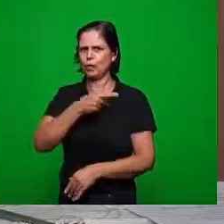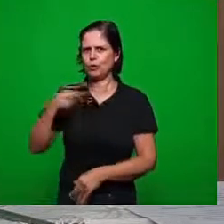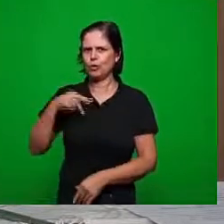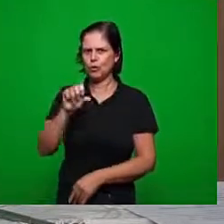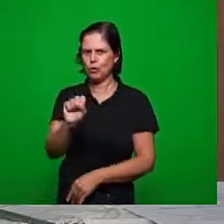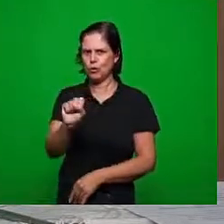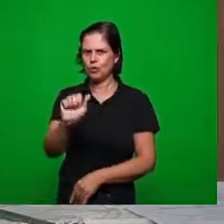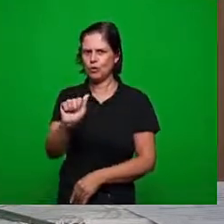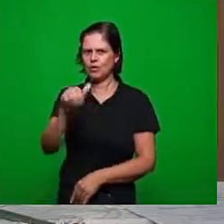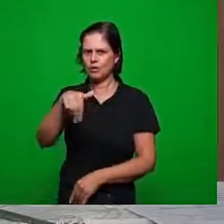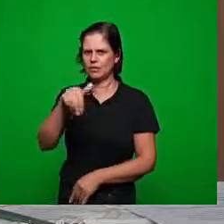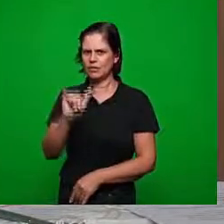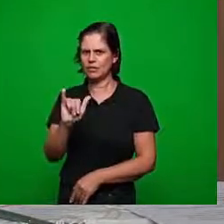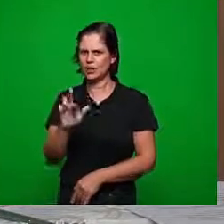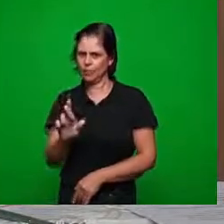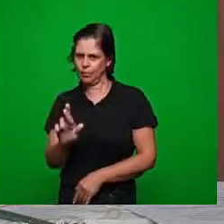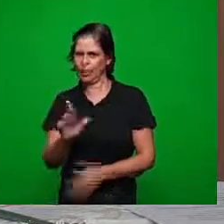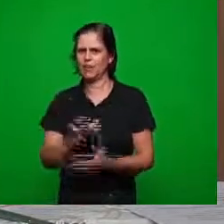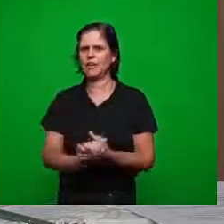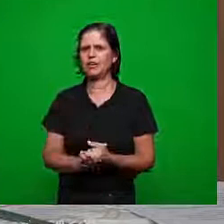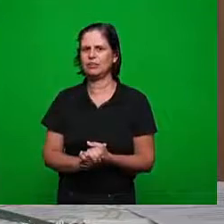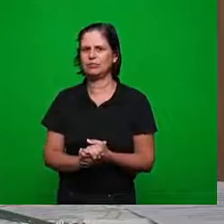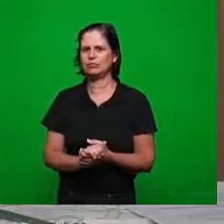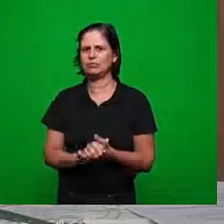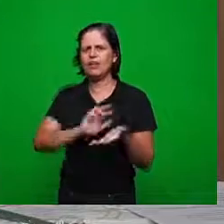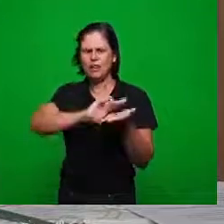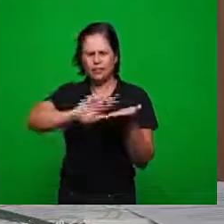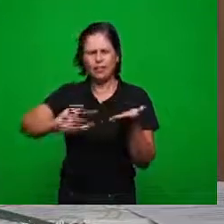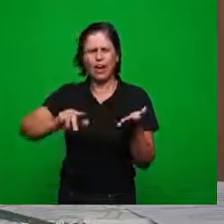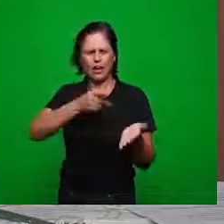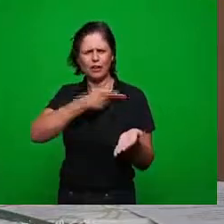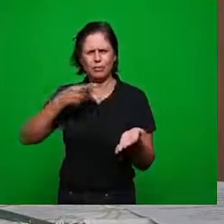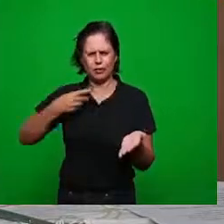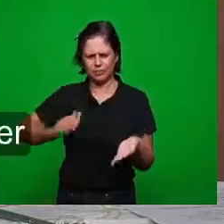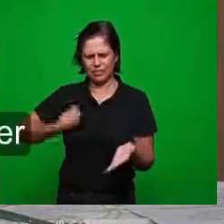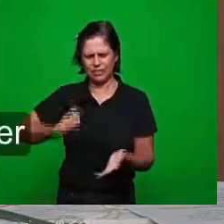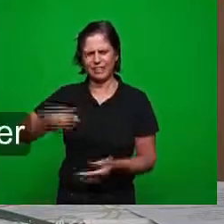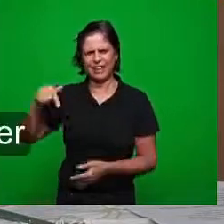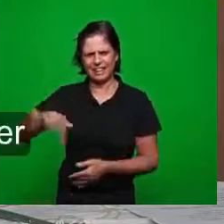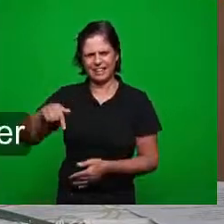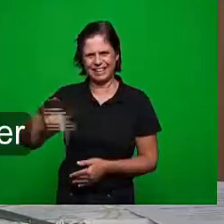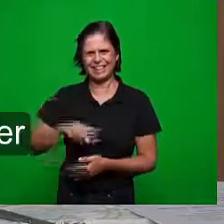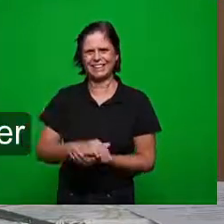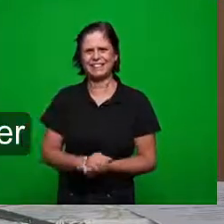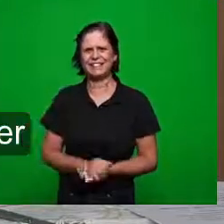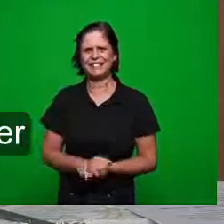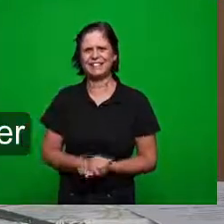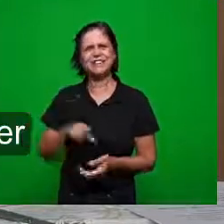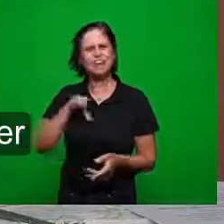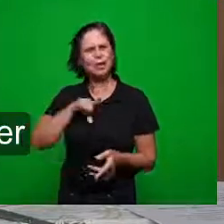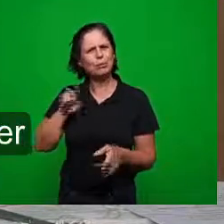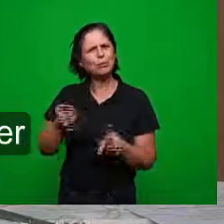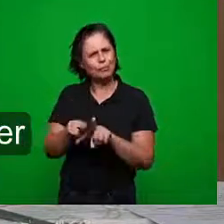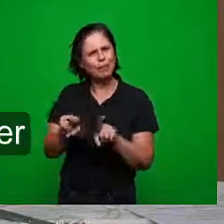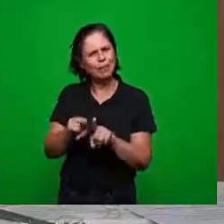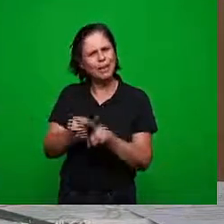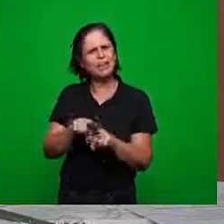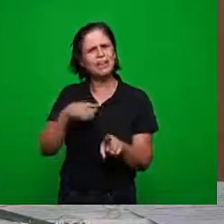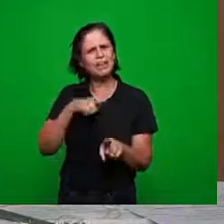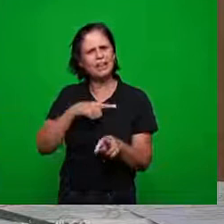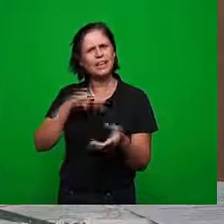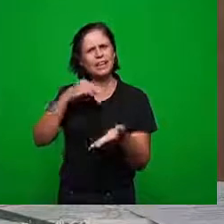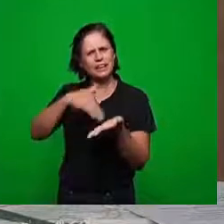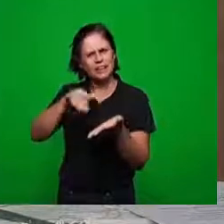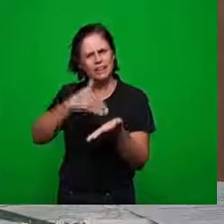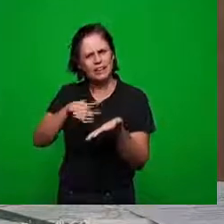pastor Igor Agapov que também é da Ucrânia é um dos secretários aqui temos outro